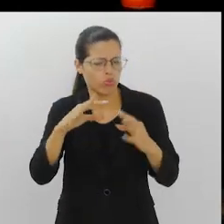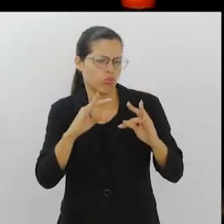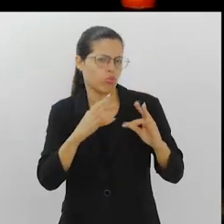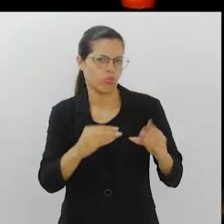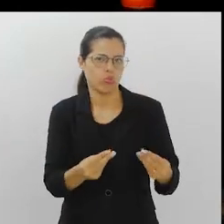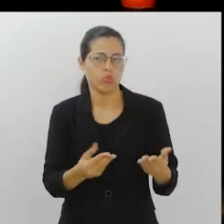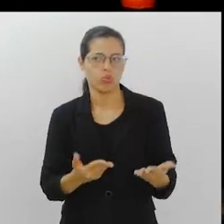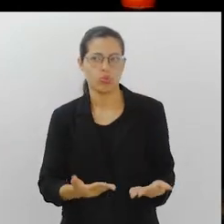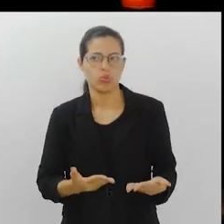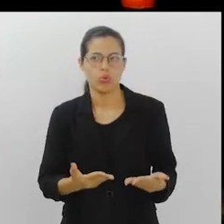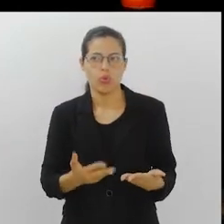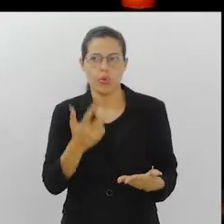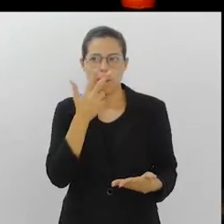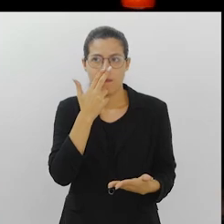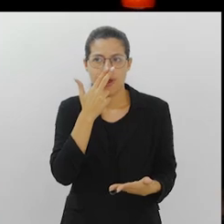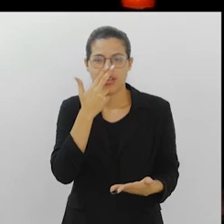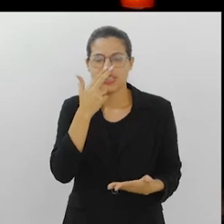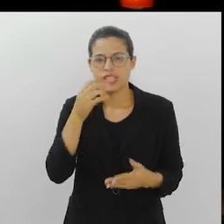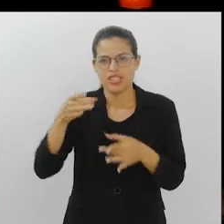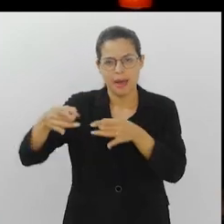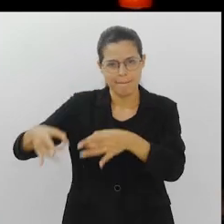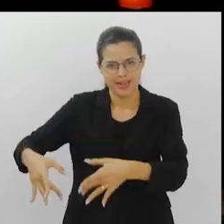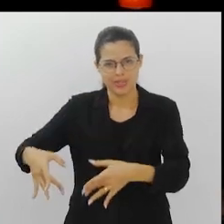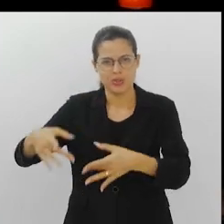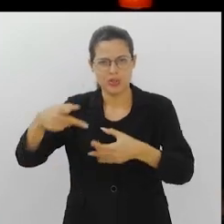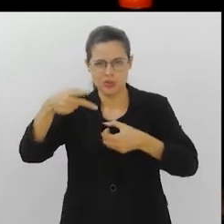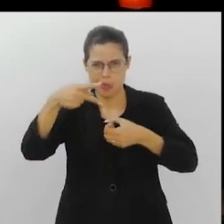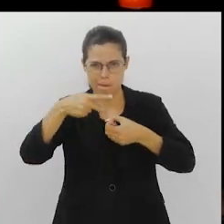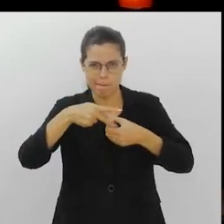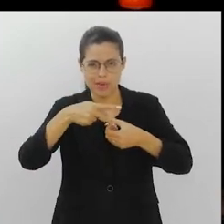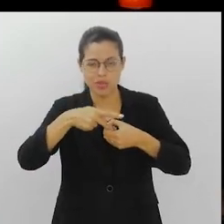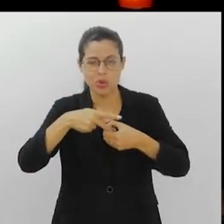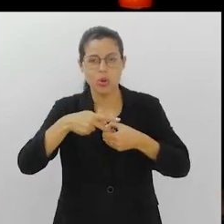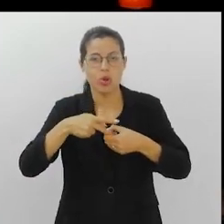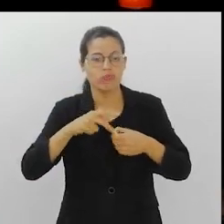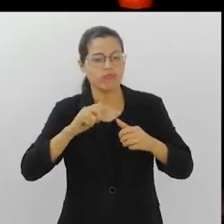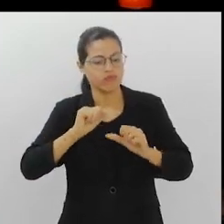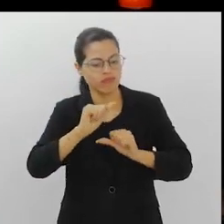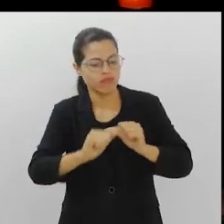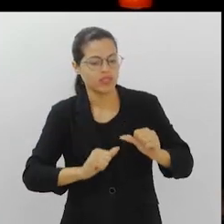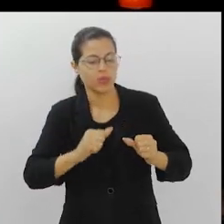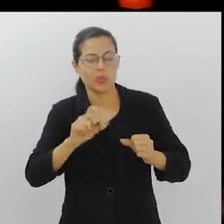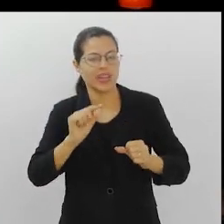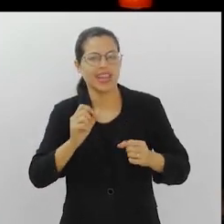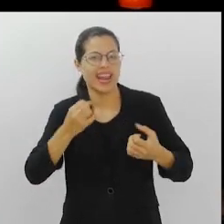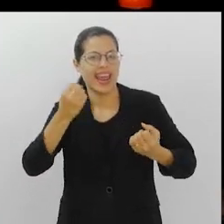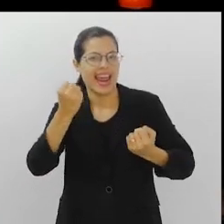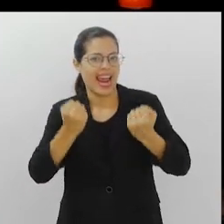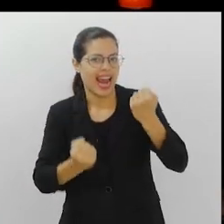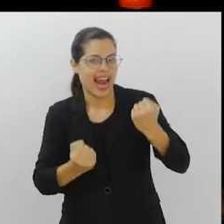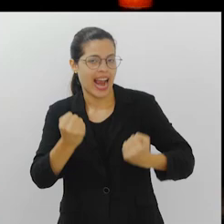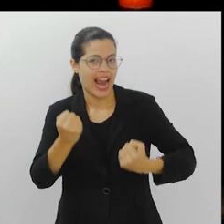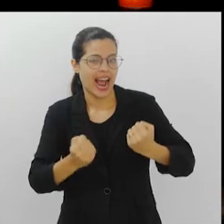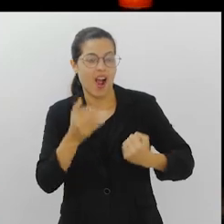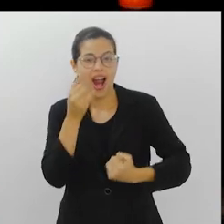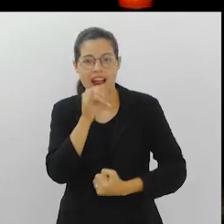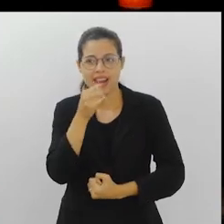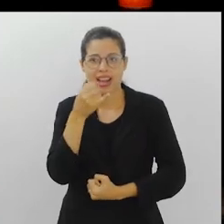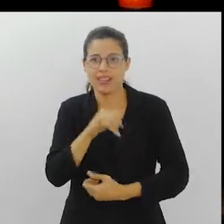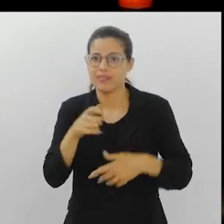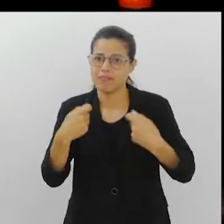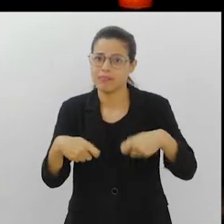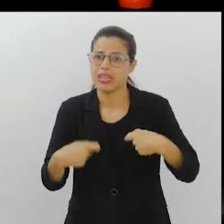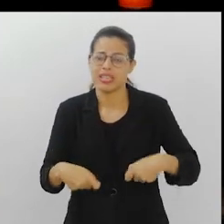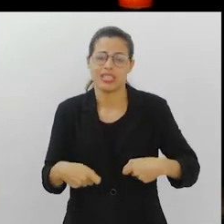A gente está deixando uma matriz poluidora, que é o petróleo, e estamos migrando para carros elétricos. O que gera isso? Necessidade de consumo de